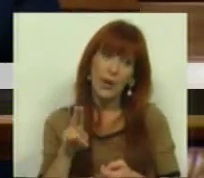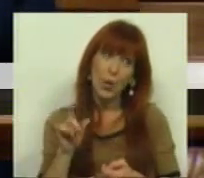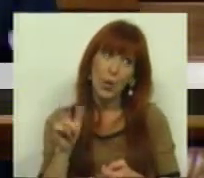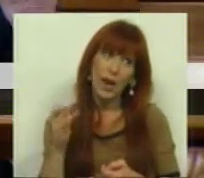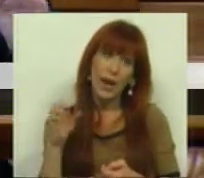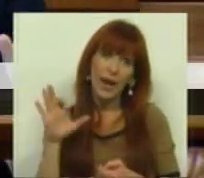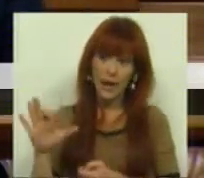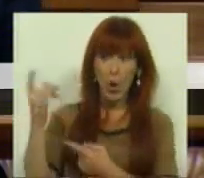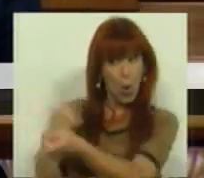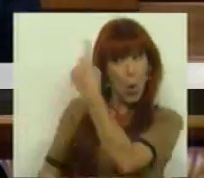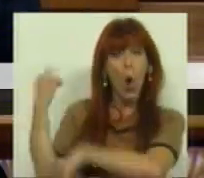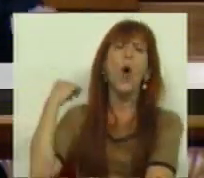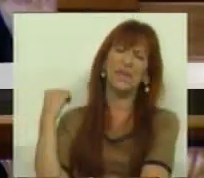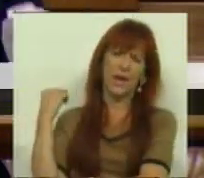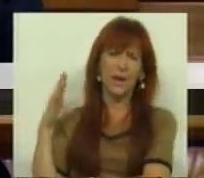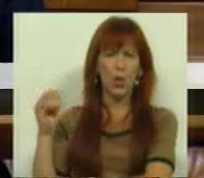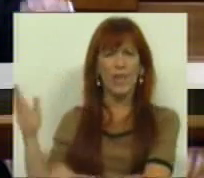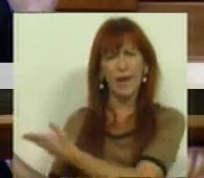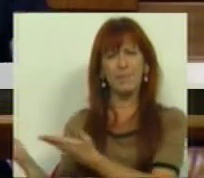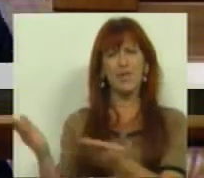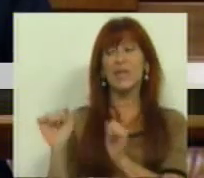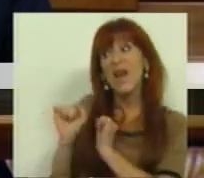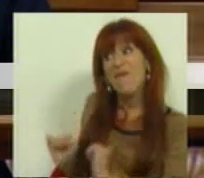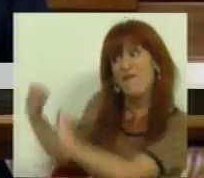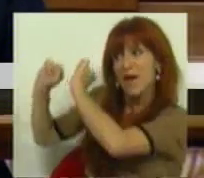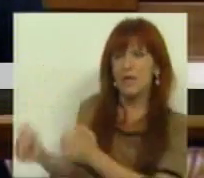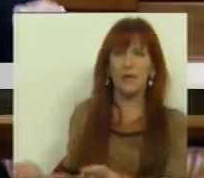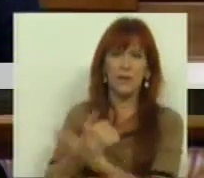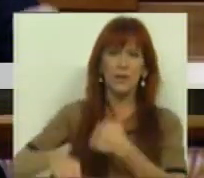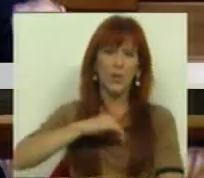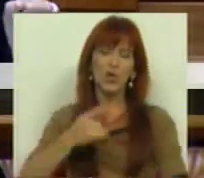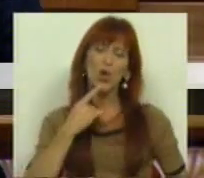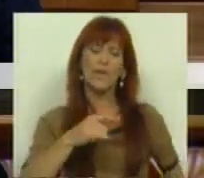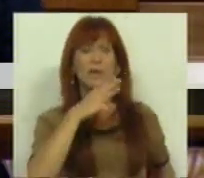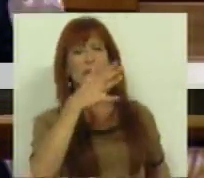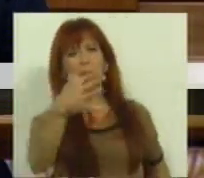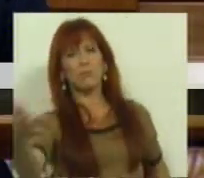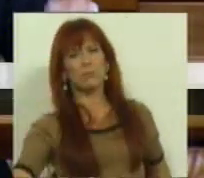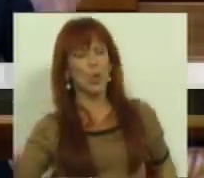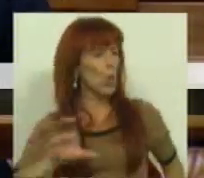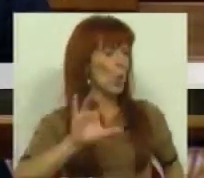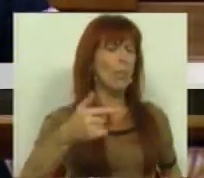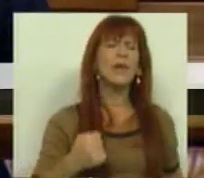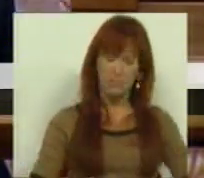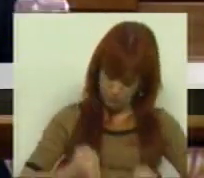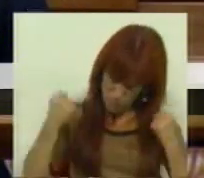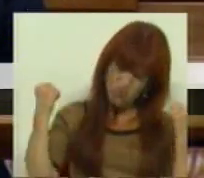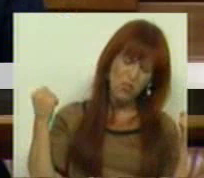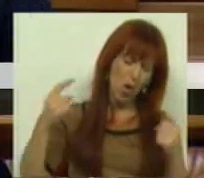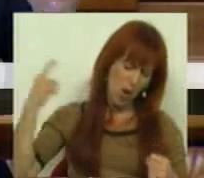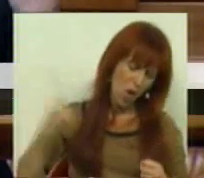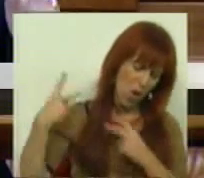Henrique, que ainda ontem, quando apresentava os seus lucros, voltou a afirmar que o país aguenta a